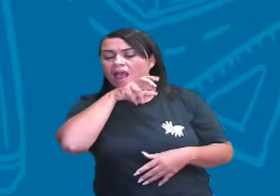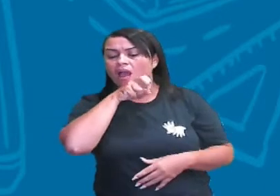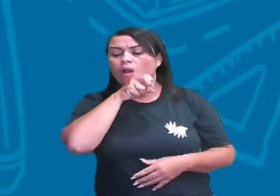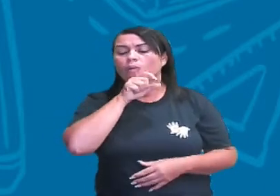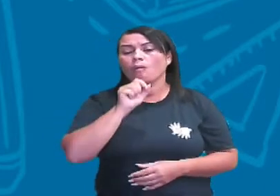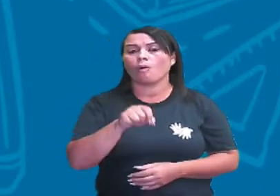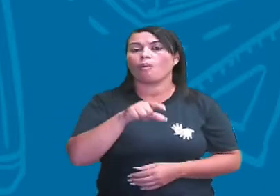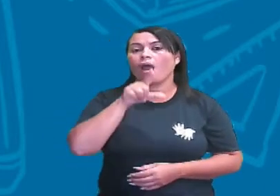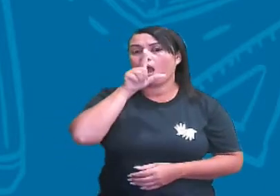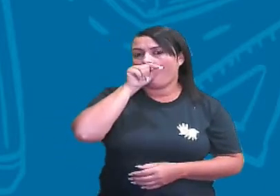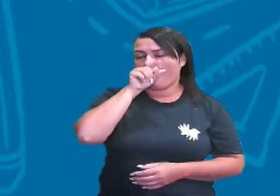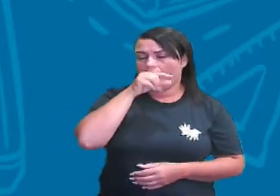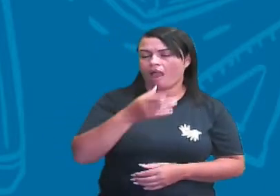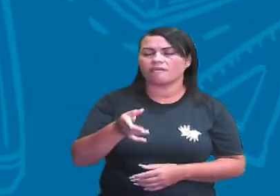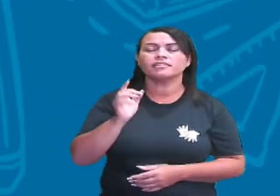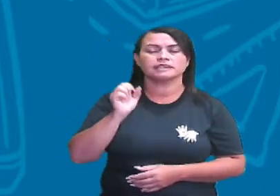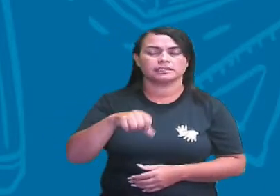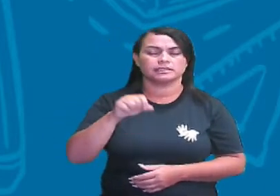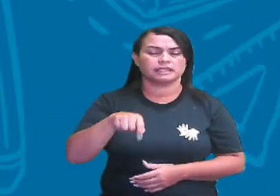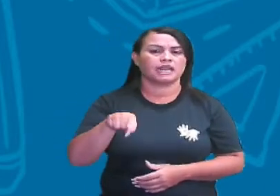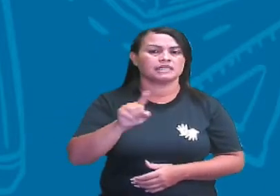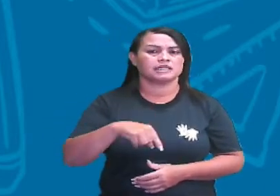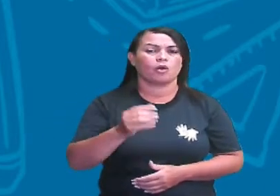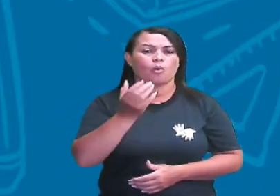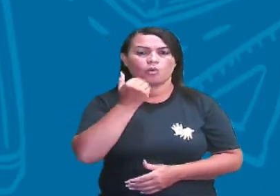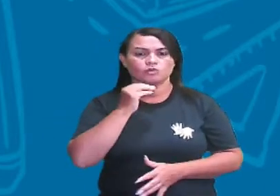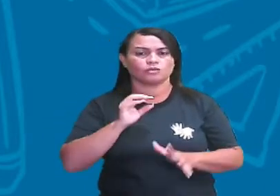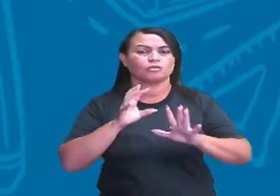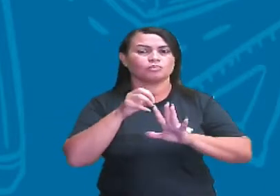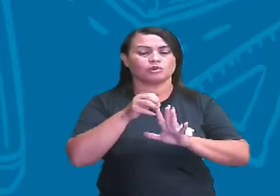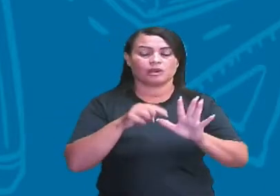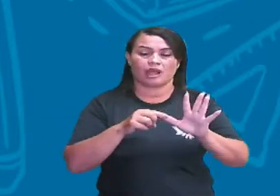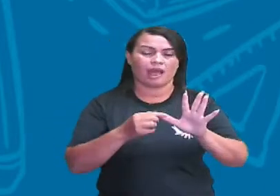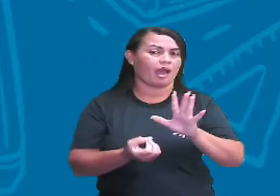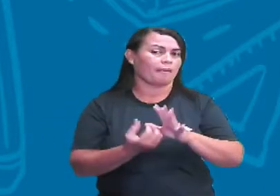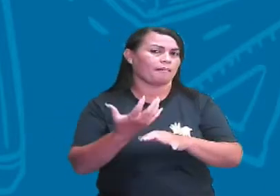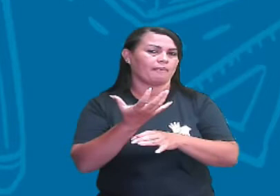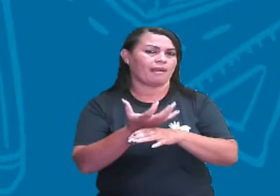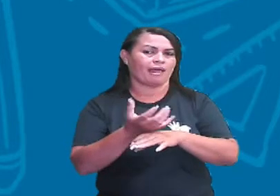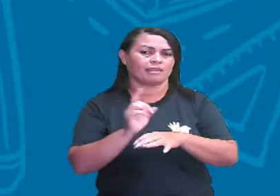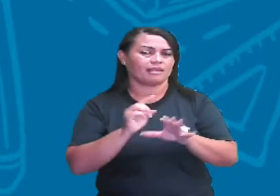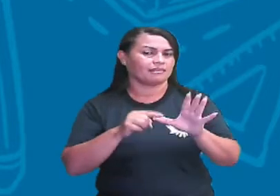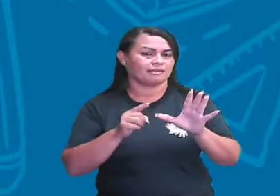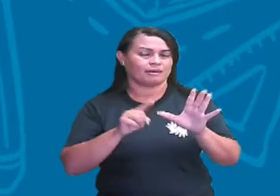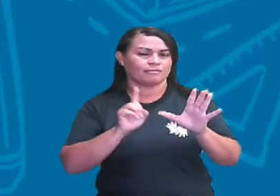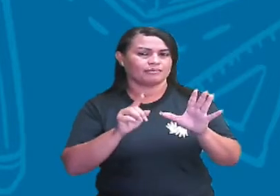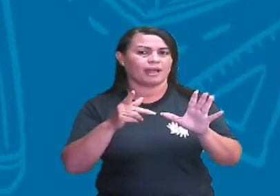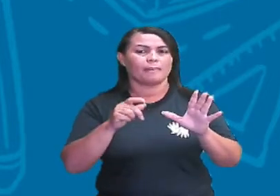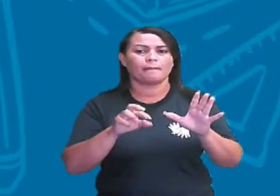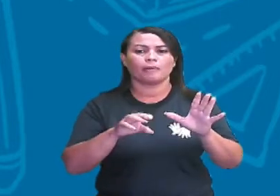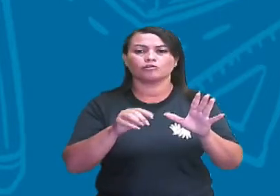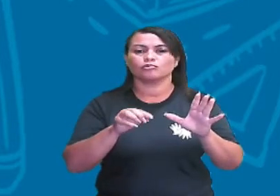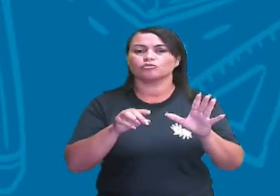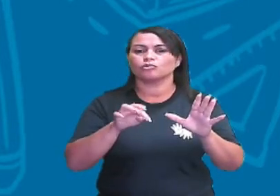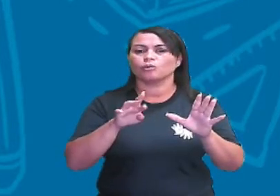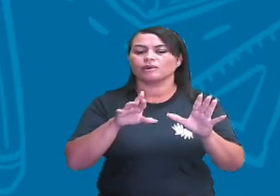são todas consumidoras, tá certo? Já a planta, ela é uma produtora.